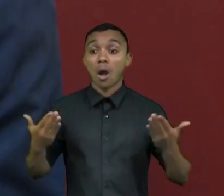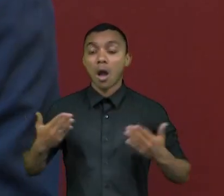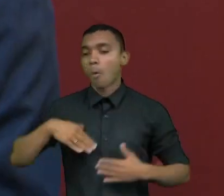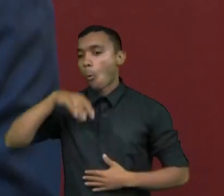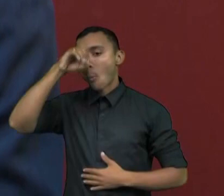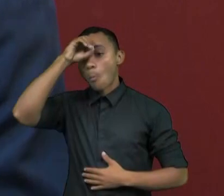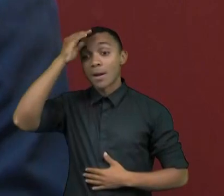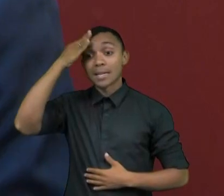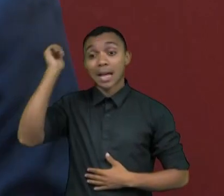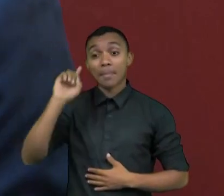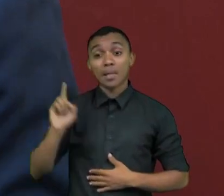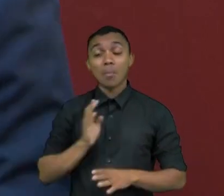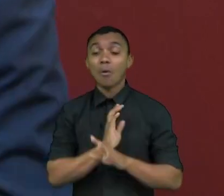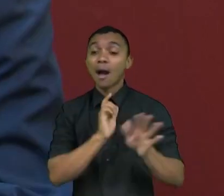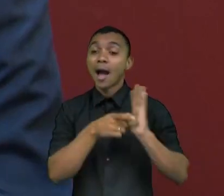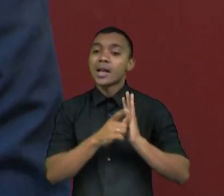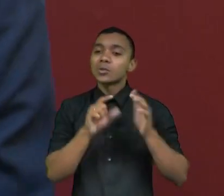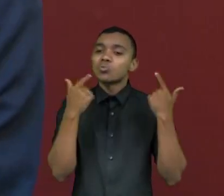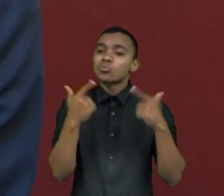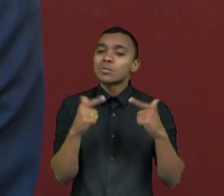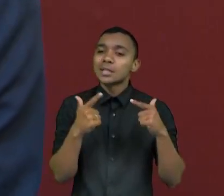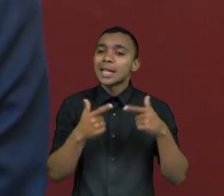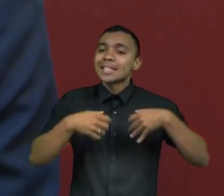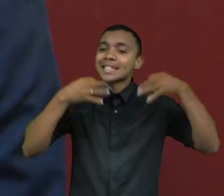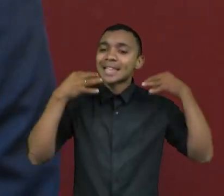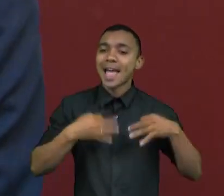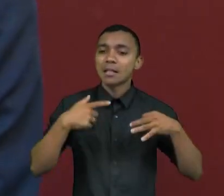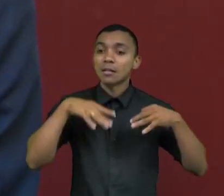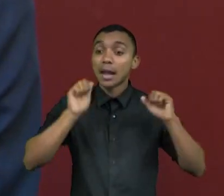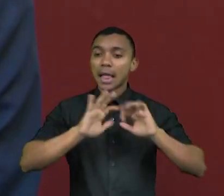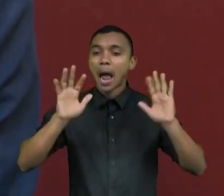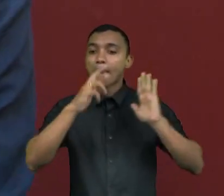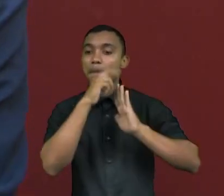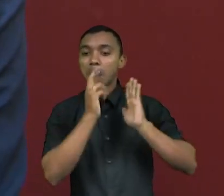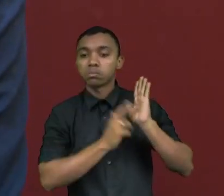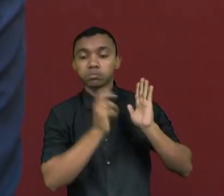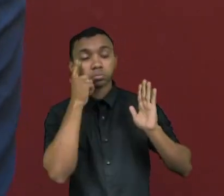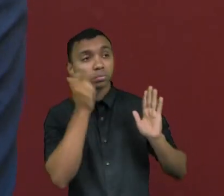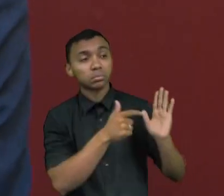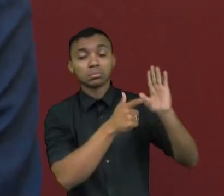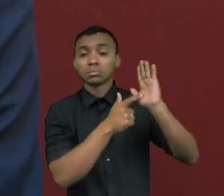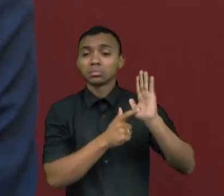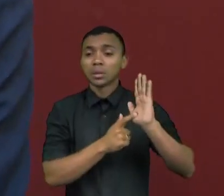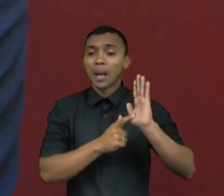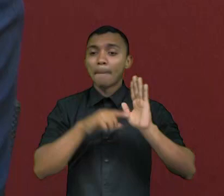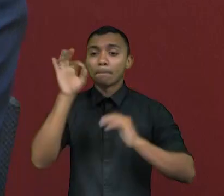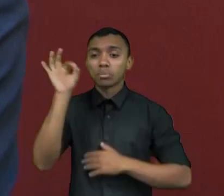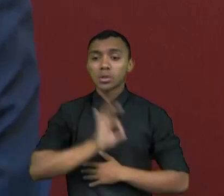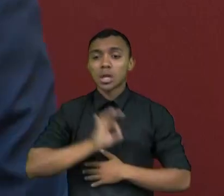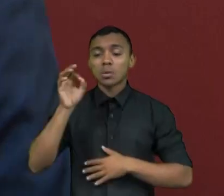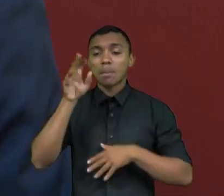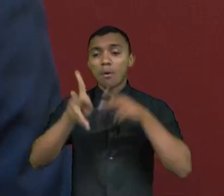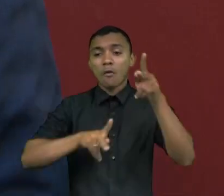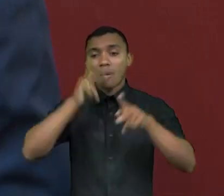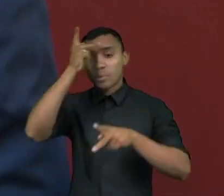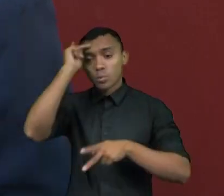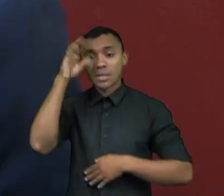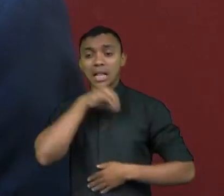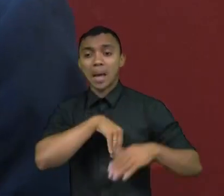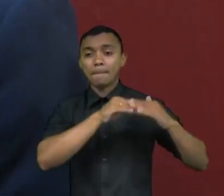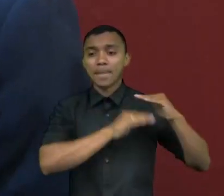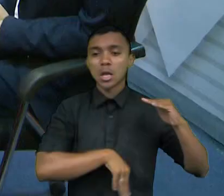quê. Porque nós não temos uma base certa e exata que vai me dizer, olha, X% da população brasileira ganha até dois salários mínimos.